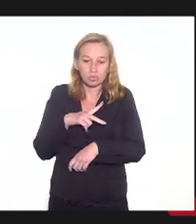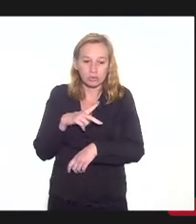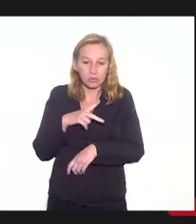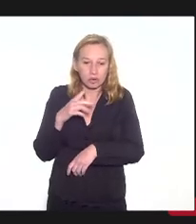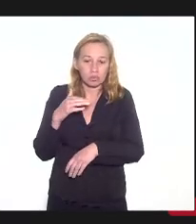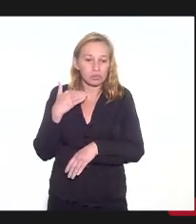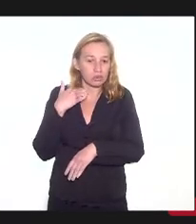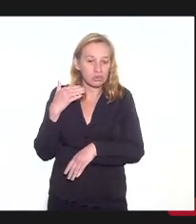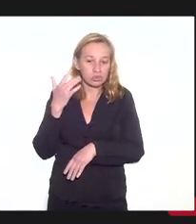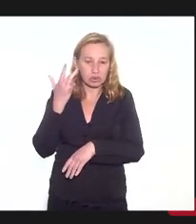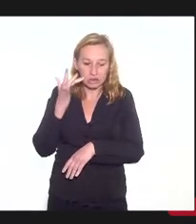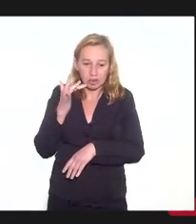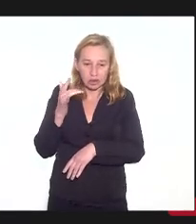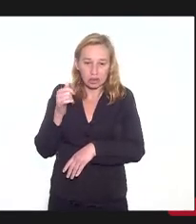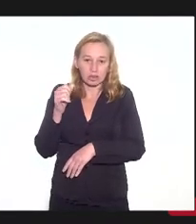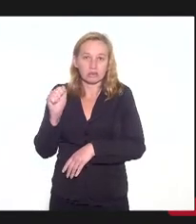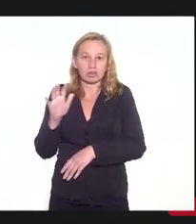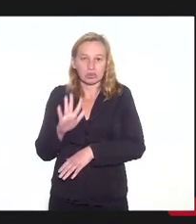também.